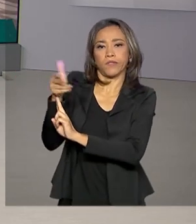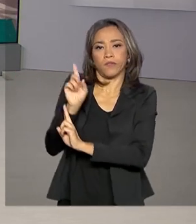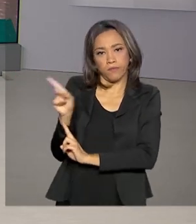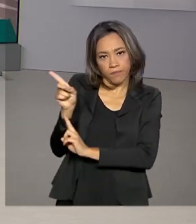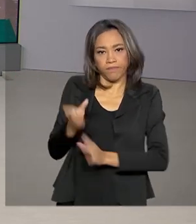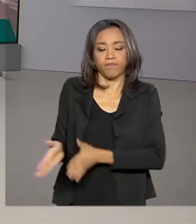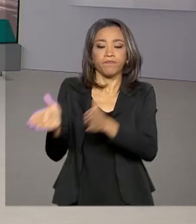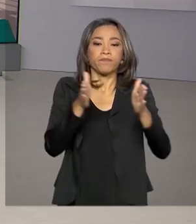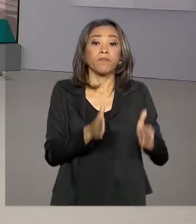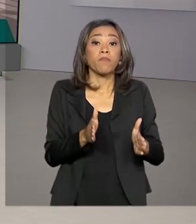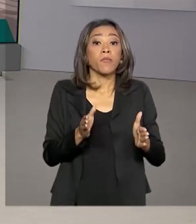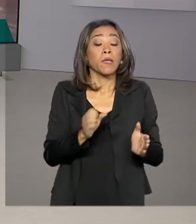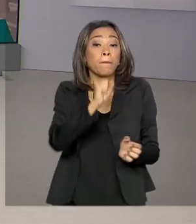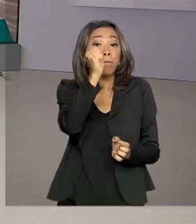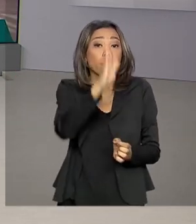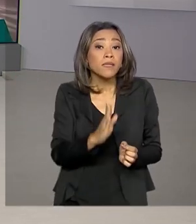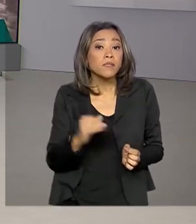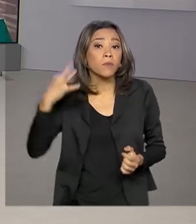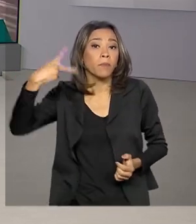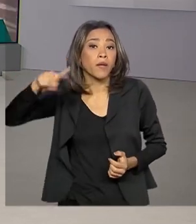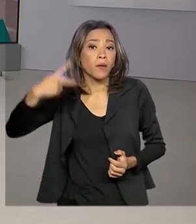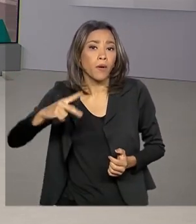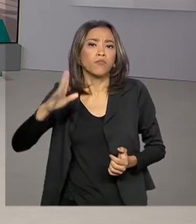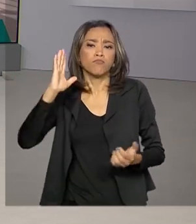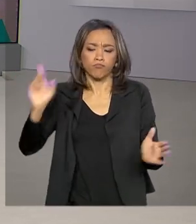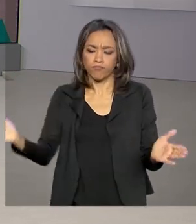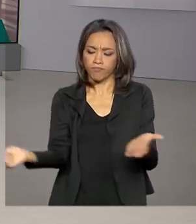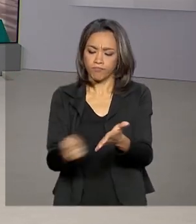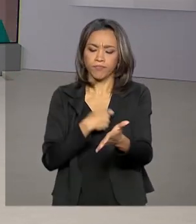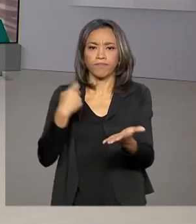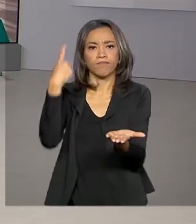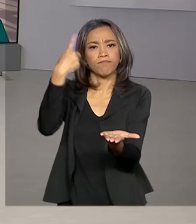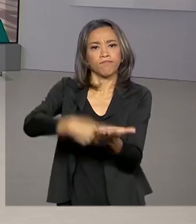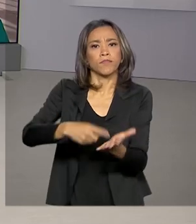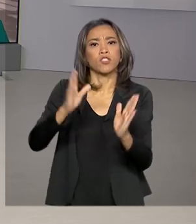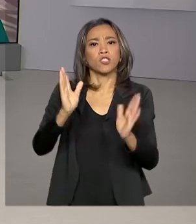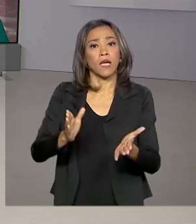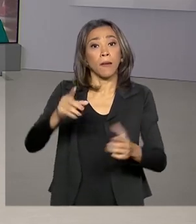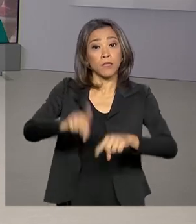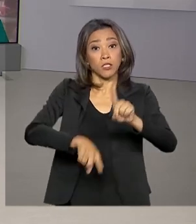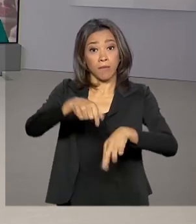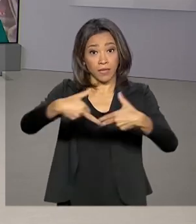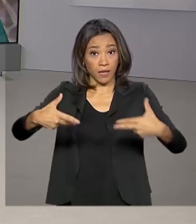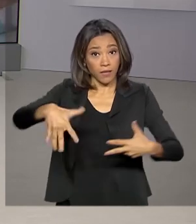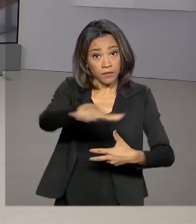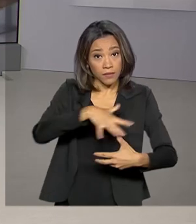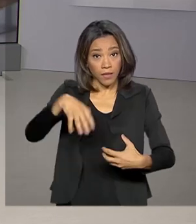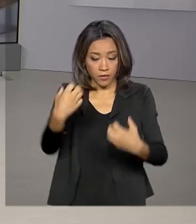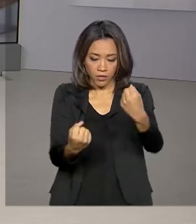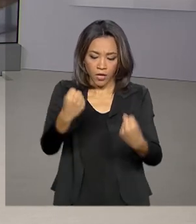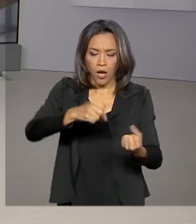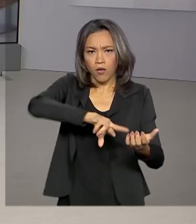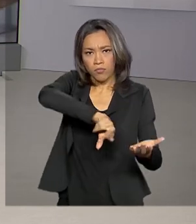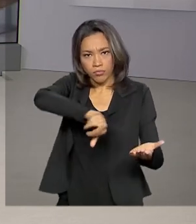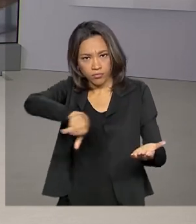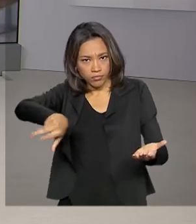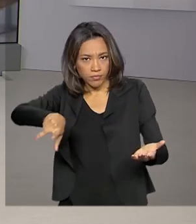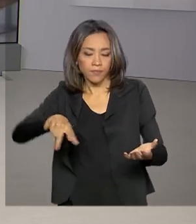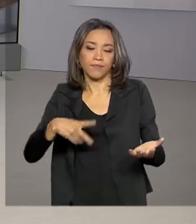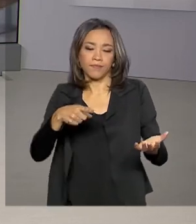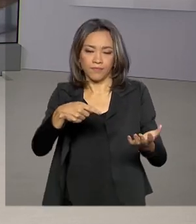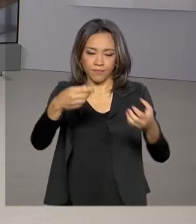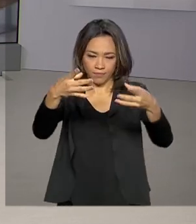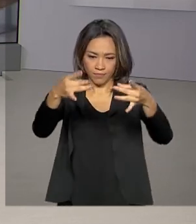Brasil e Paraguai fecharam um acordo de livre comércio para produtos automotivos. Vamos ao Palácio do Planalto? As informações com a